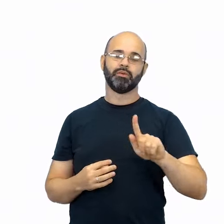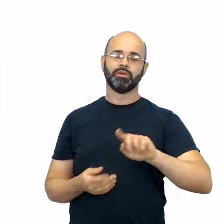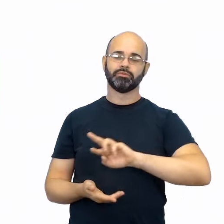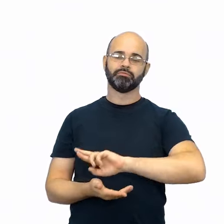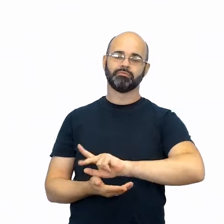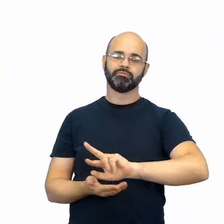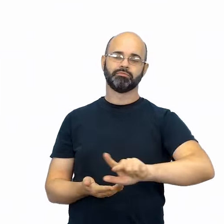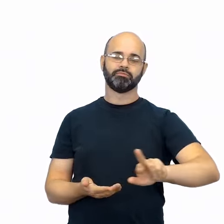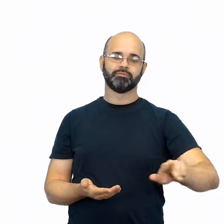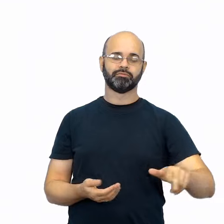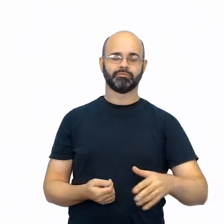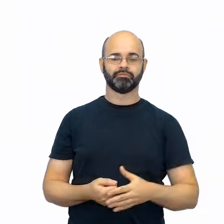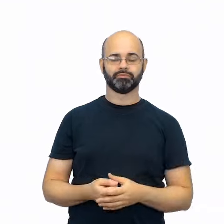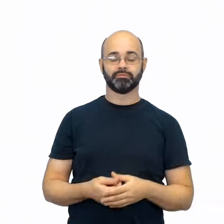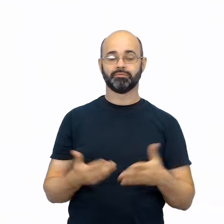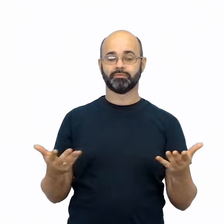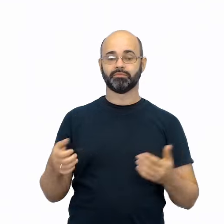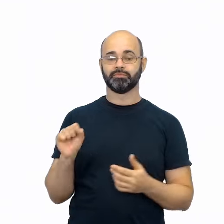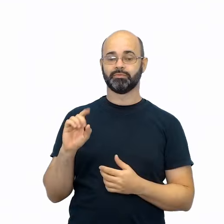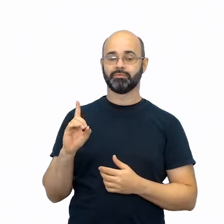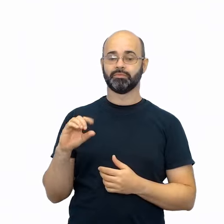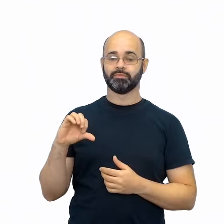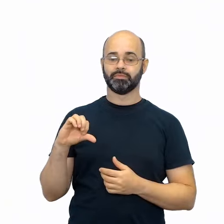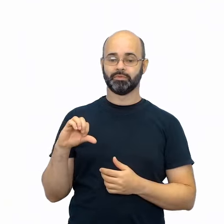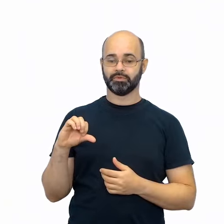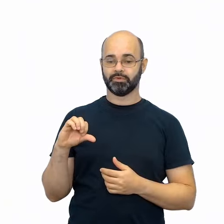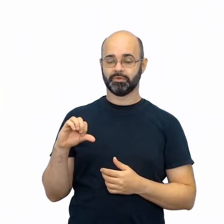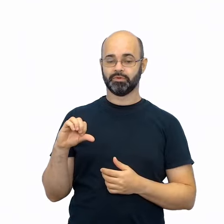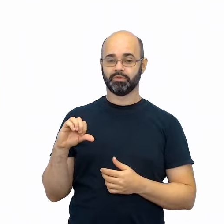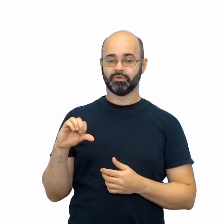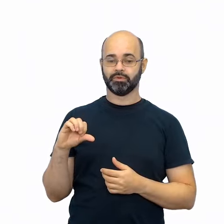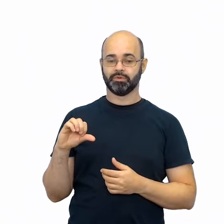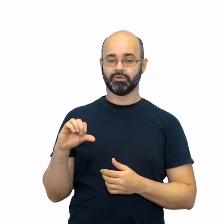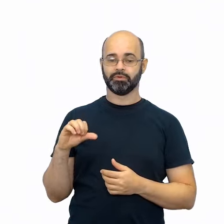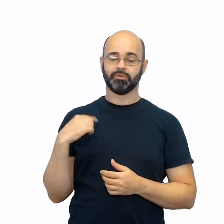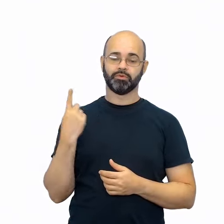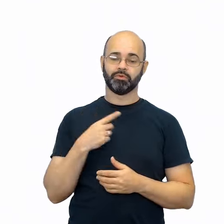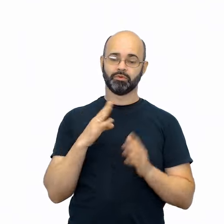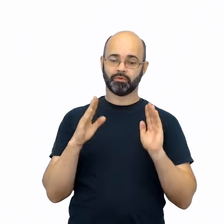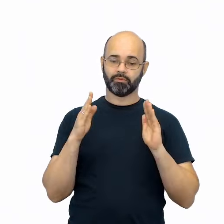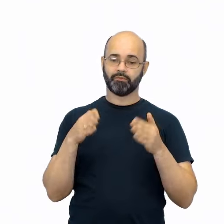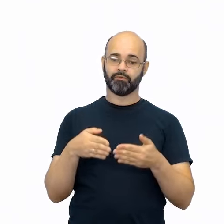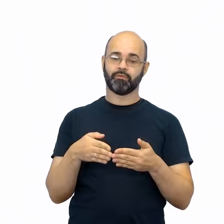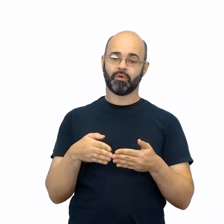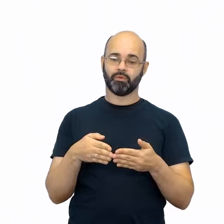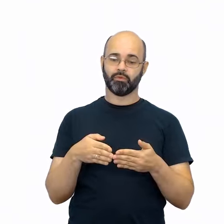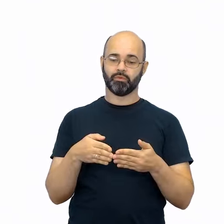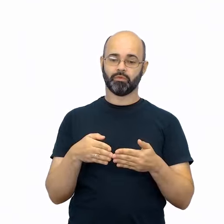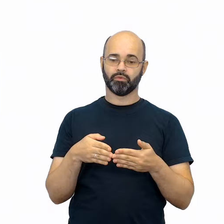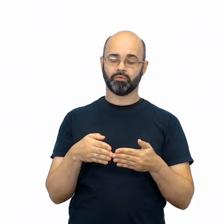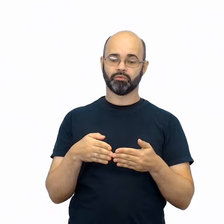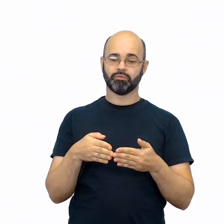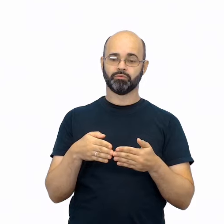Agora, na SD 9, o nosso foco formativo está no